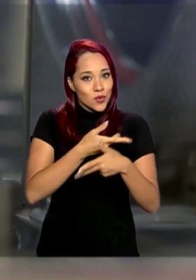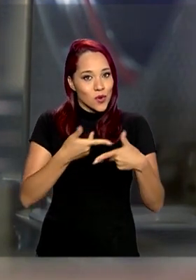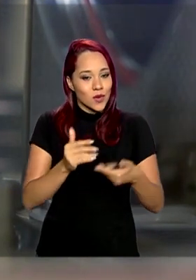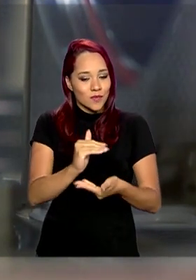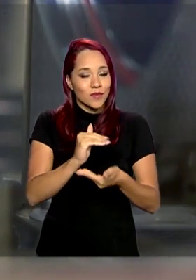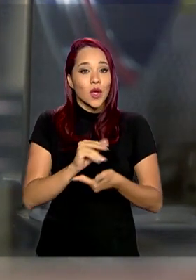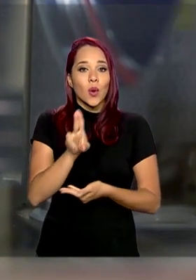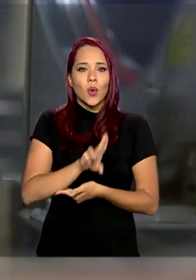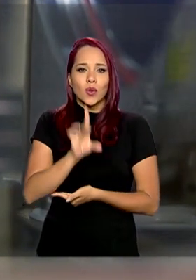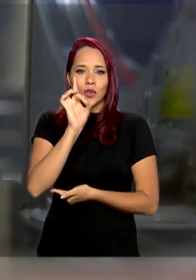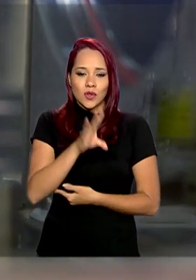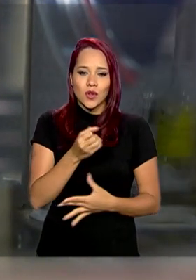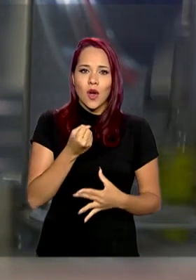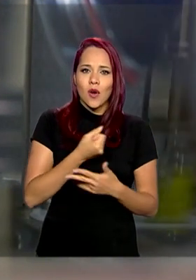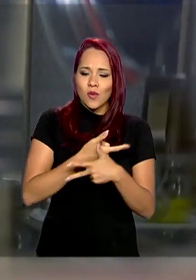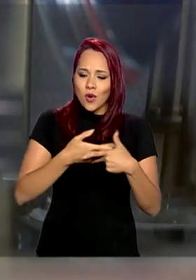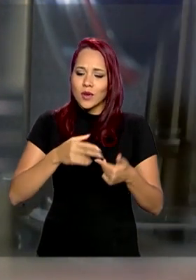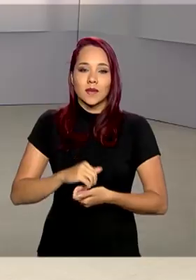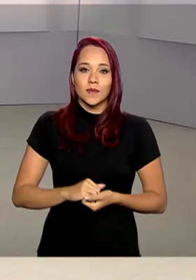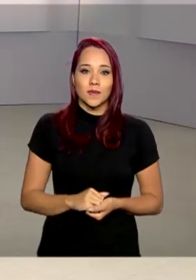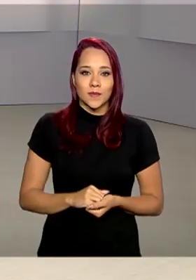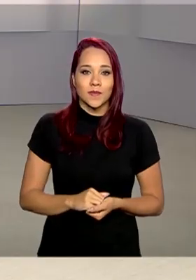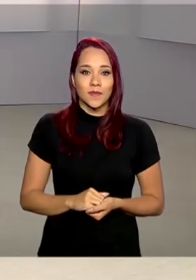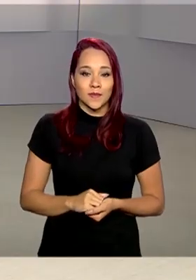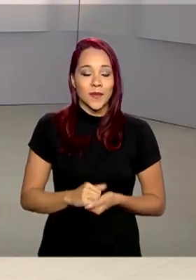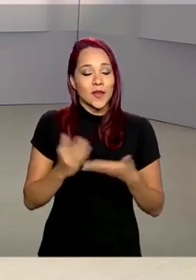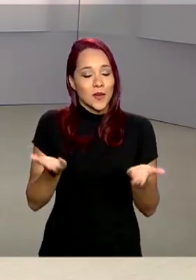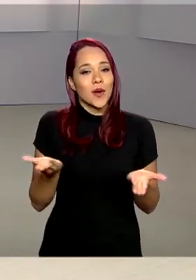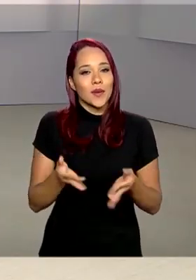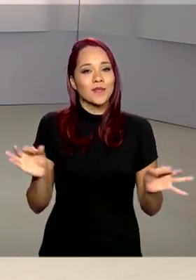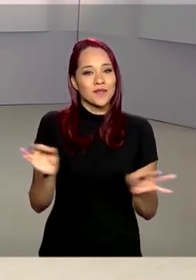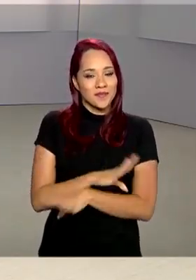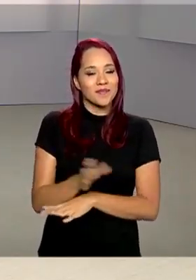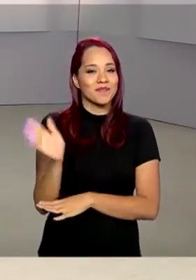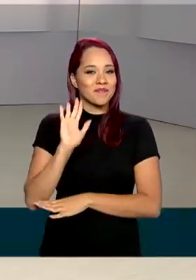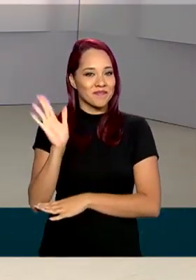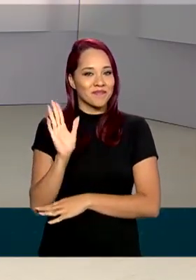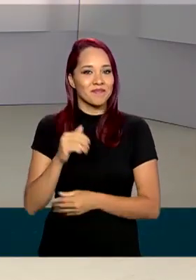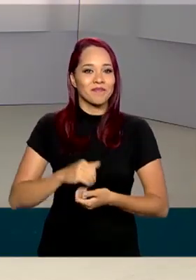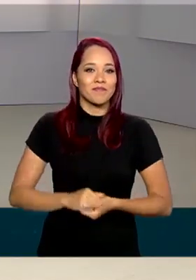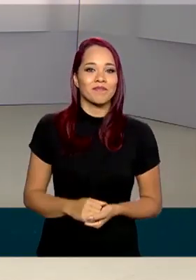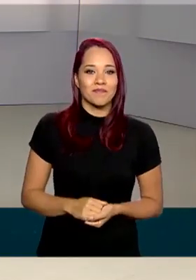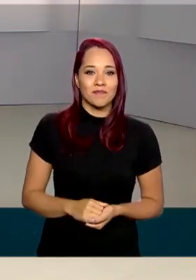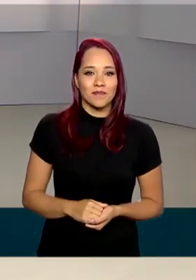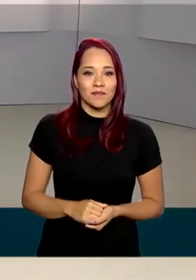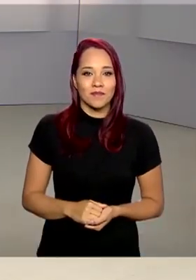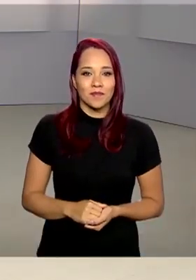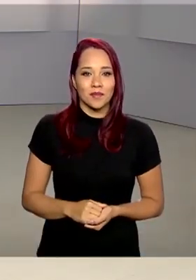fica por aqui, até a próxima edição.